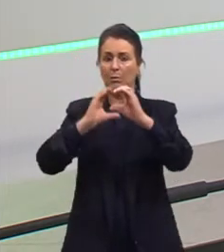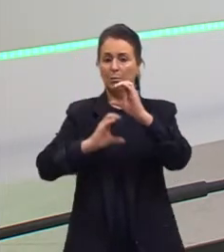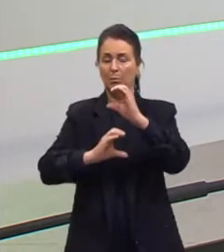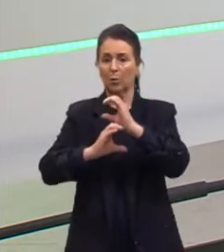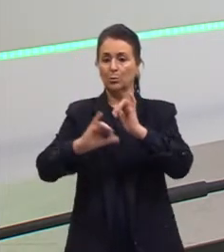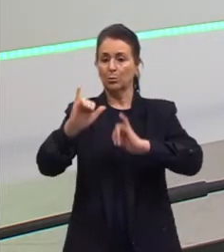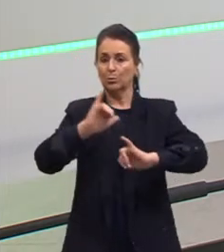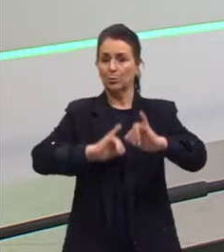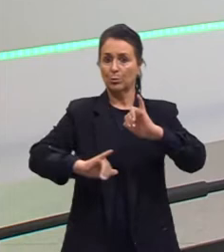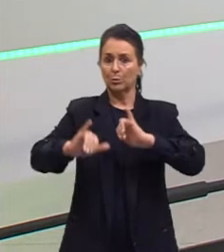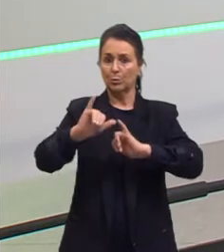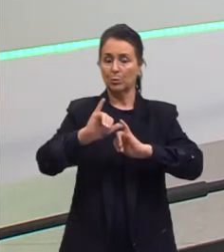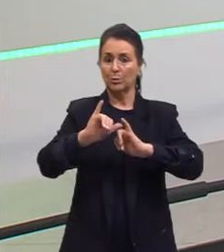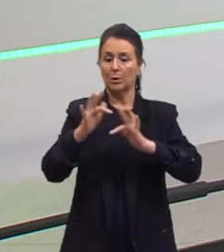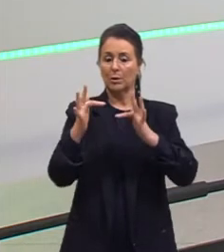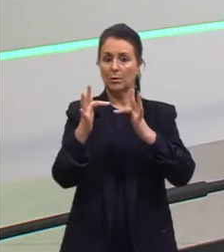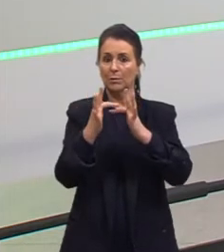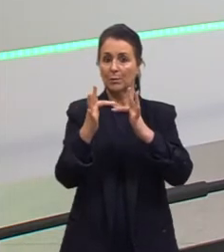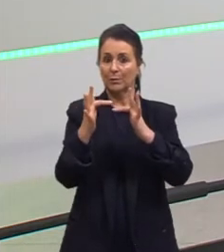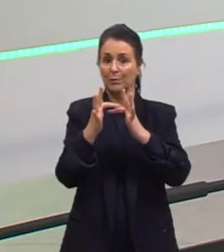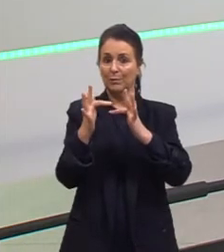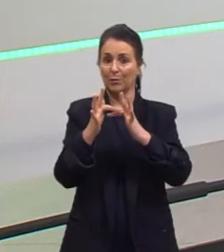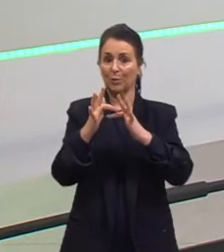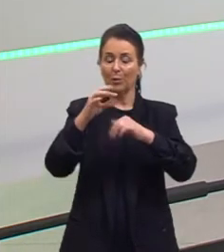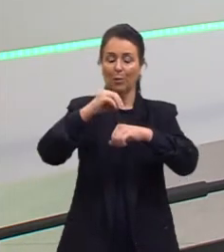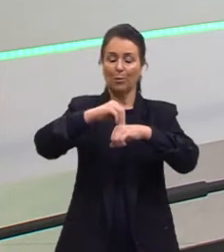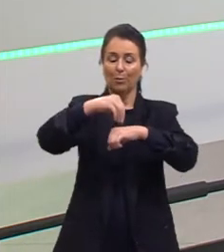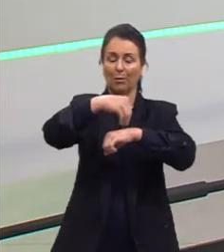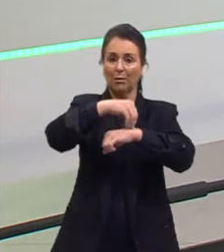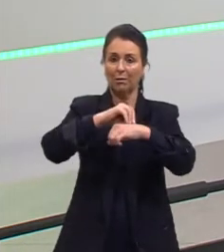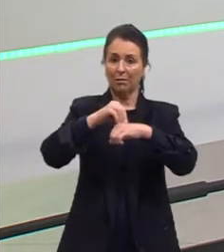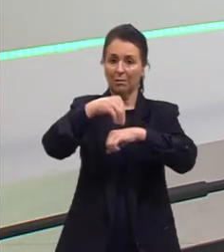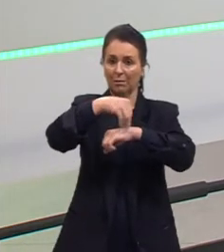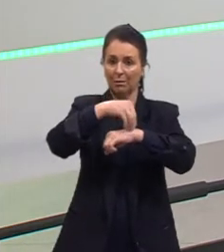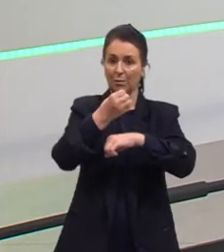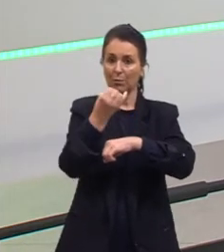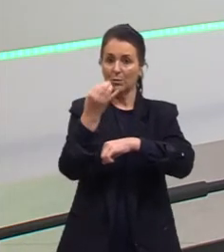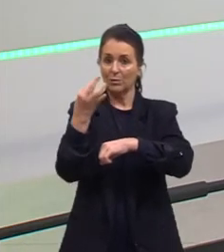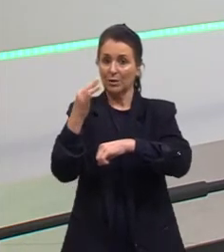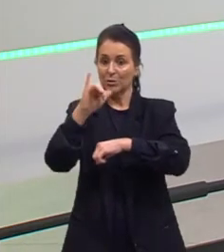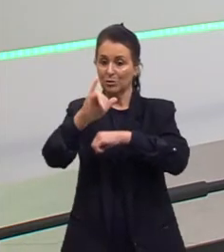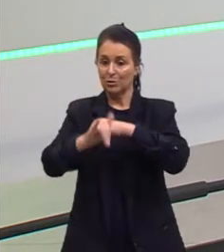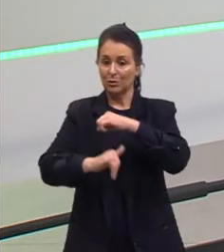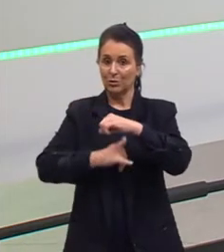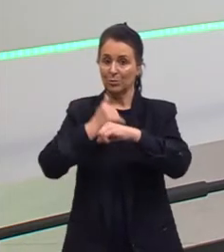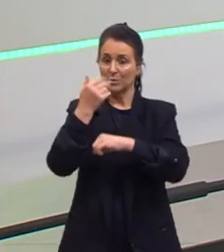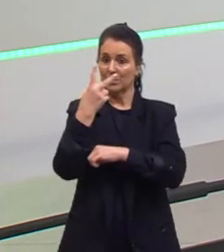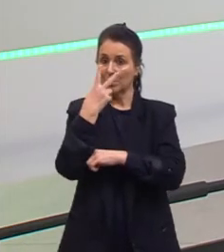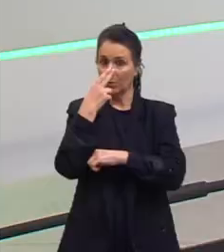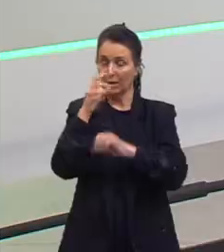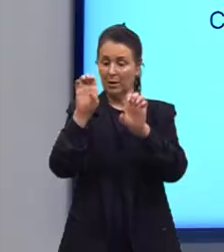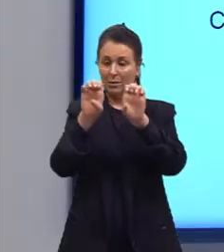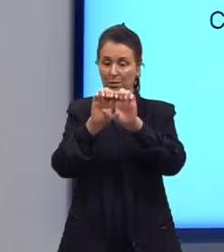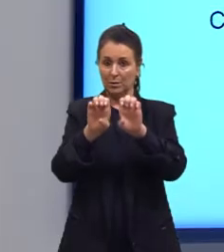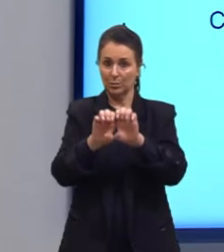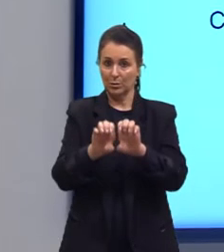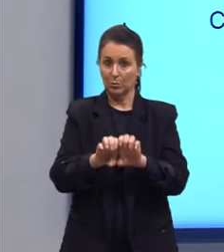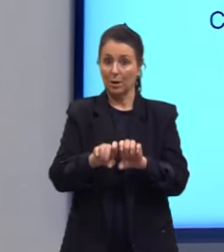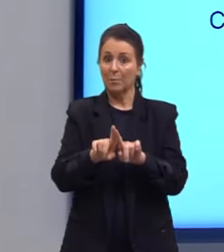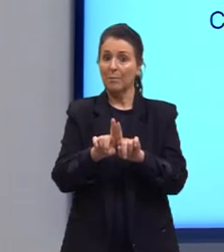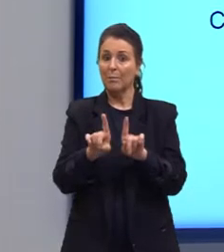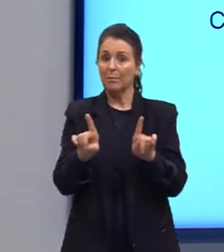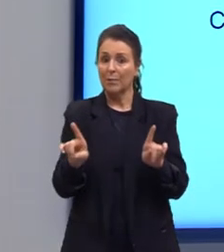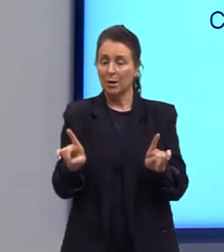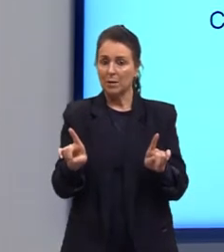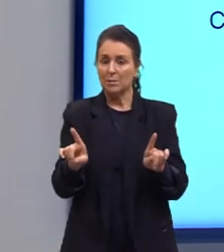que tem a mesma fórmula molecular, ou seja, tem a mesma quantidade de átomos na sua estrutura, porém,